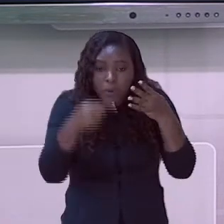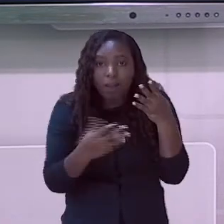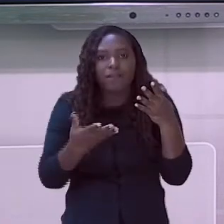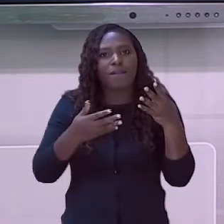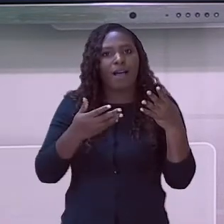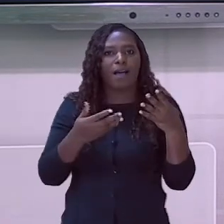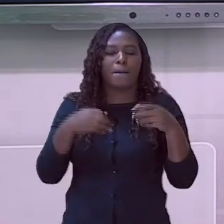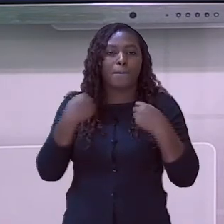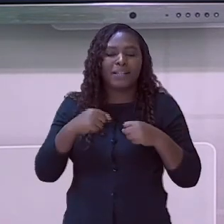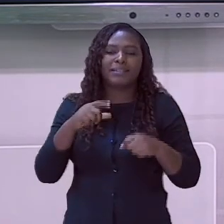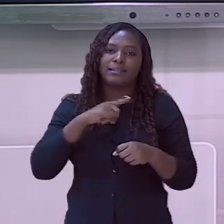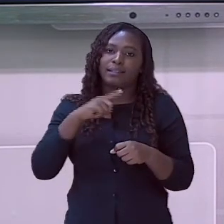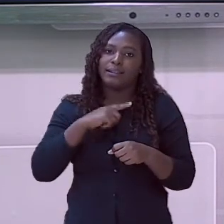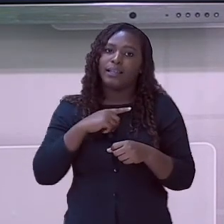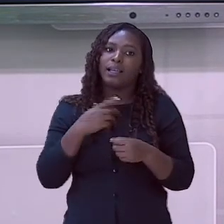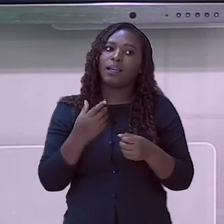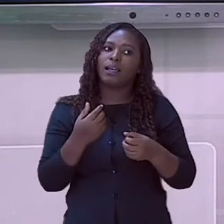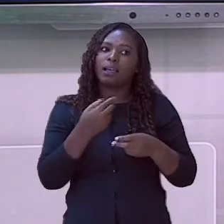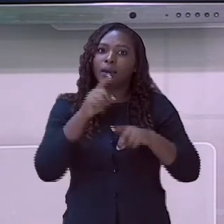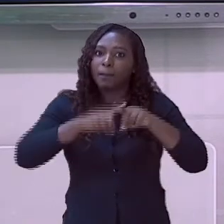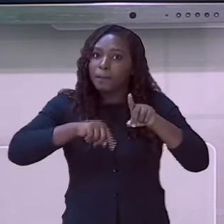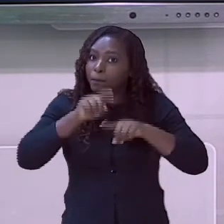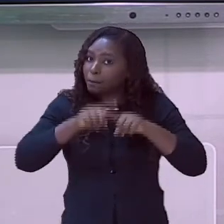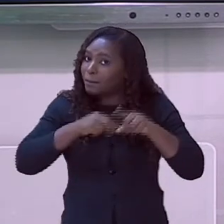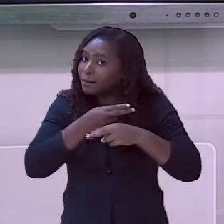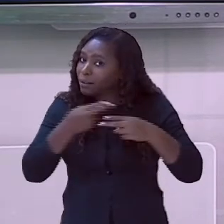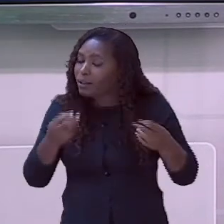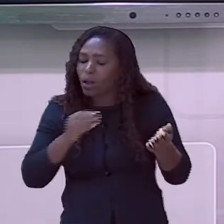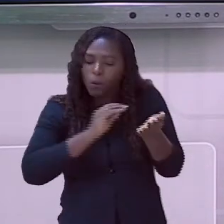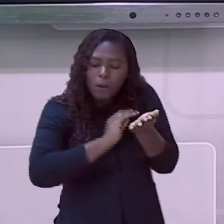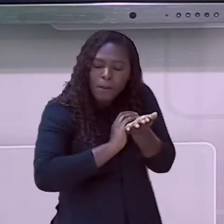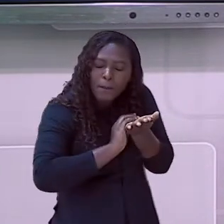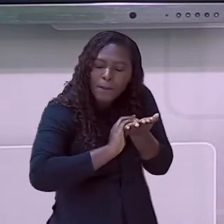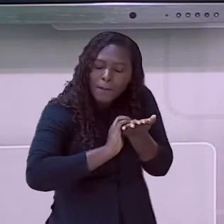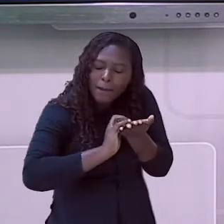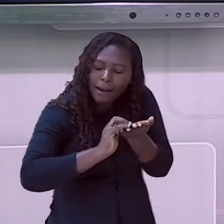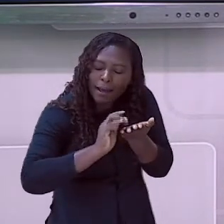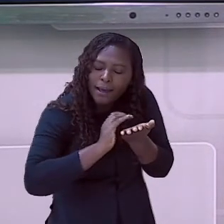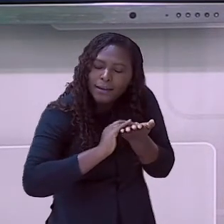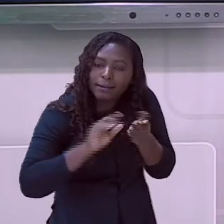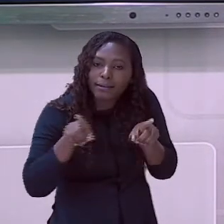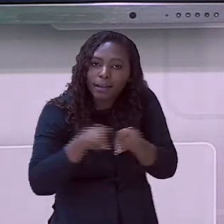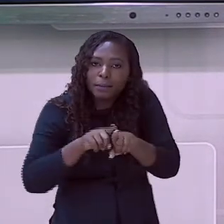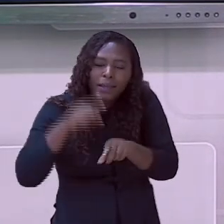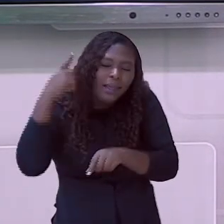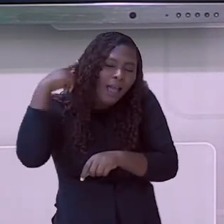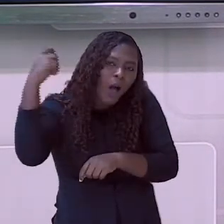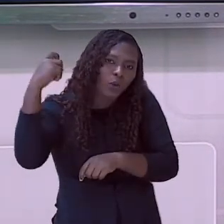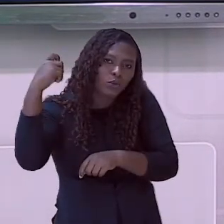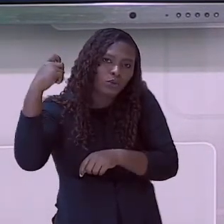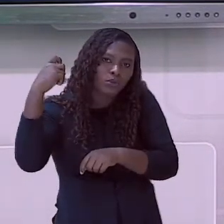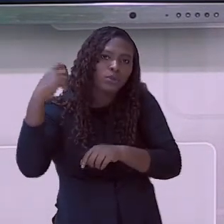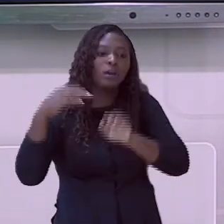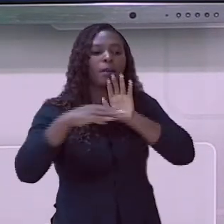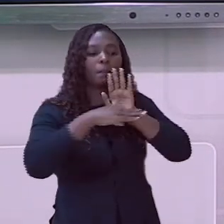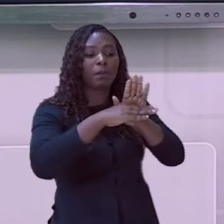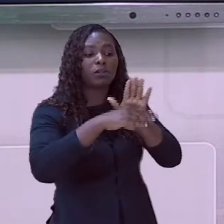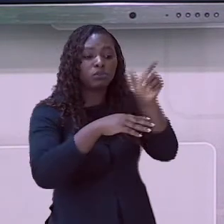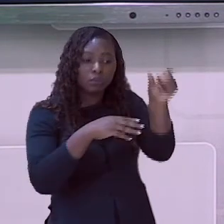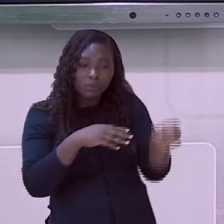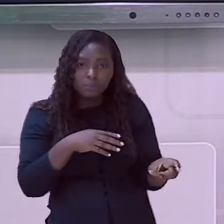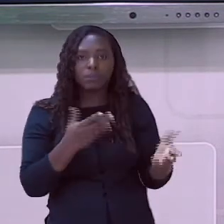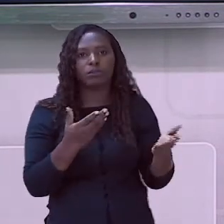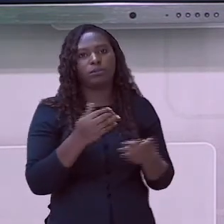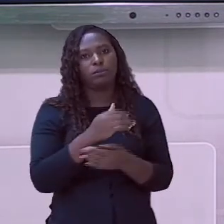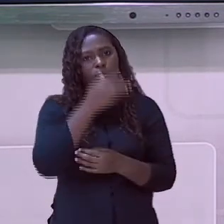de deficientes visuais e também em formatos de áudio. E você pode me perguntar,